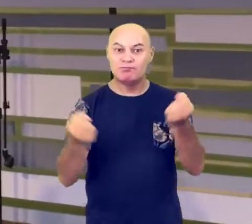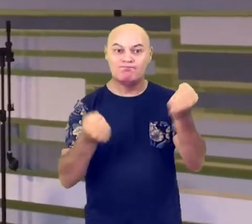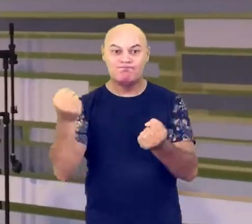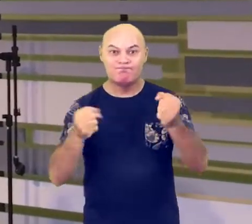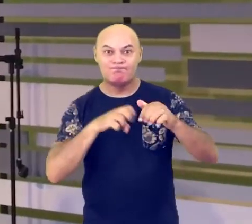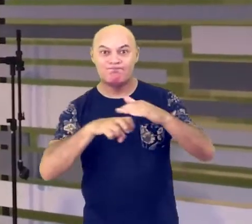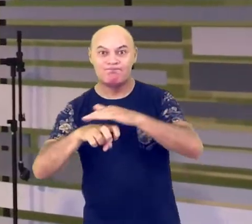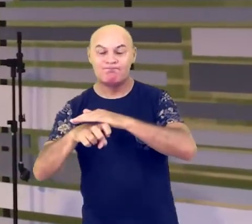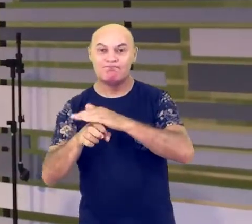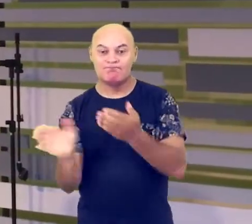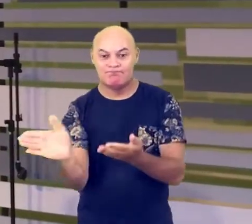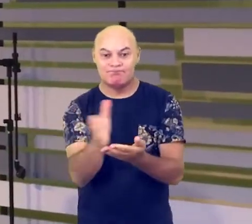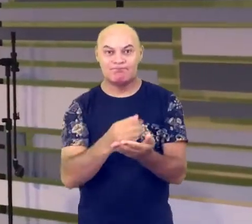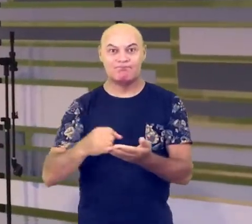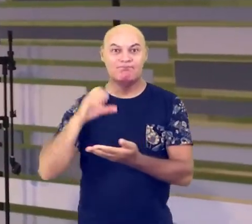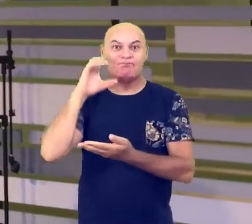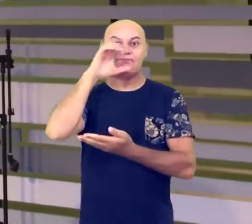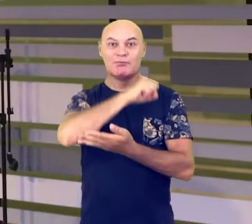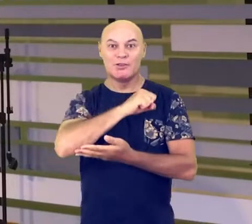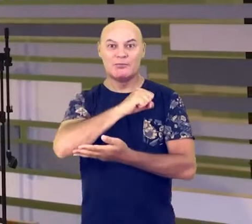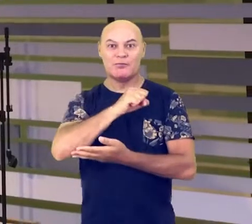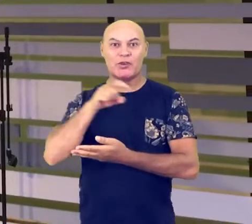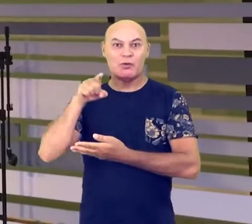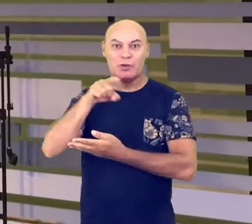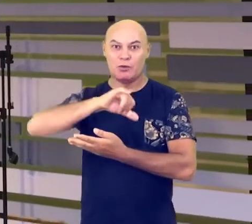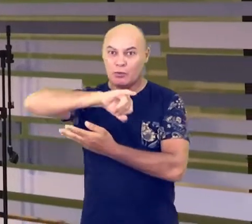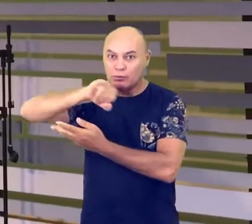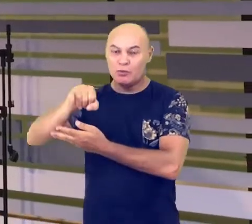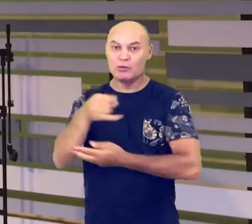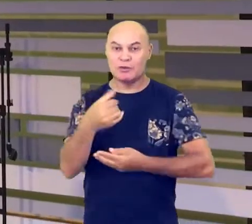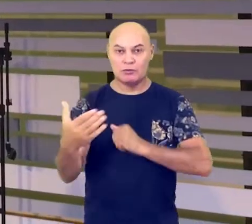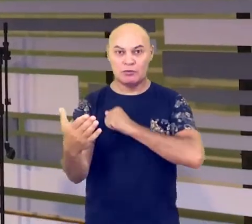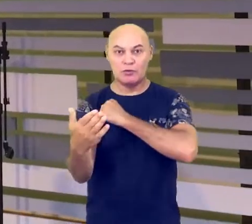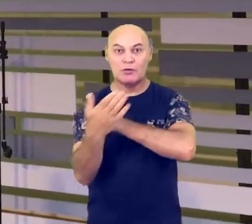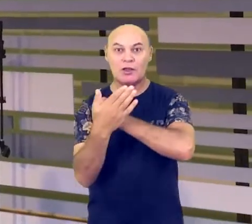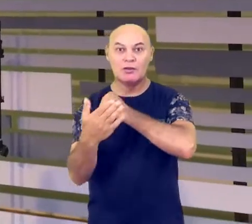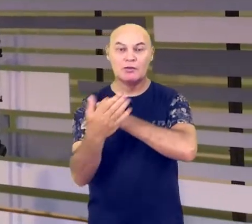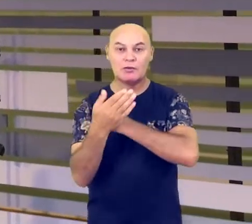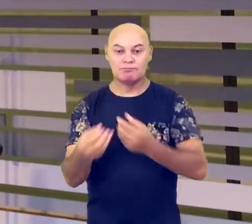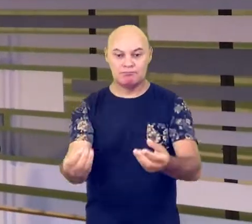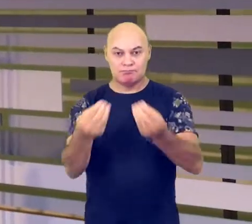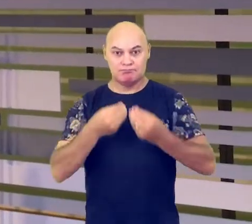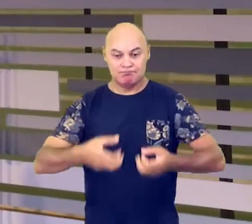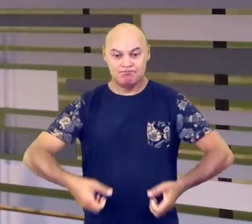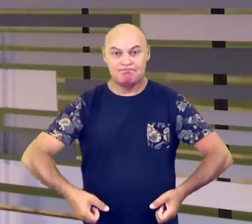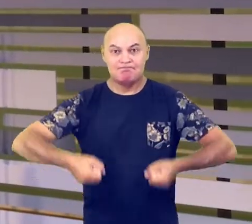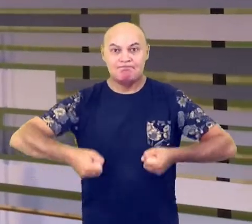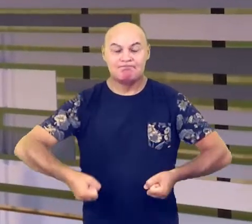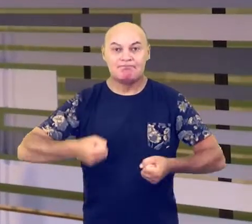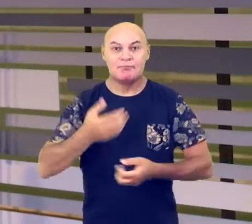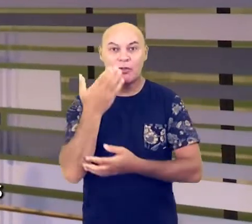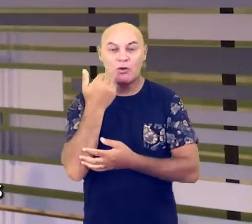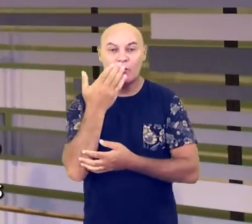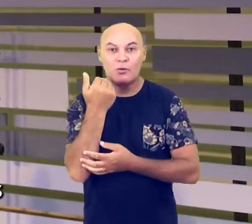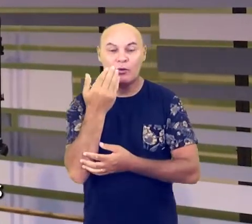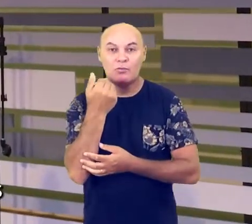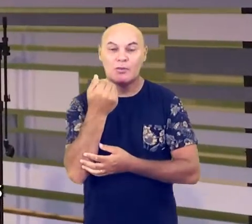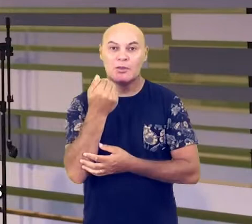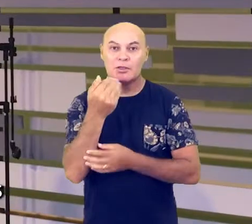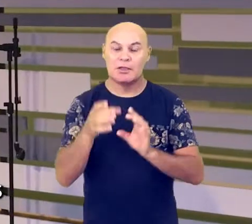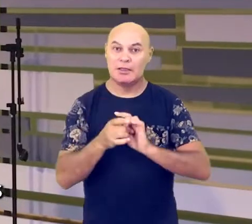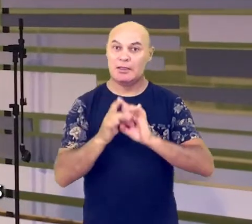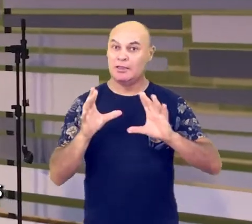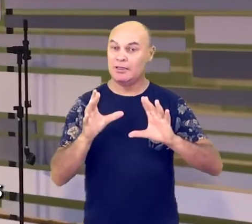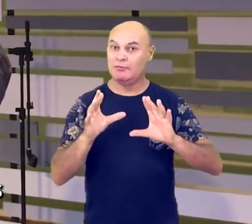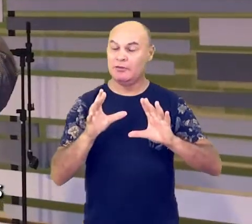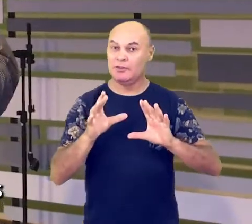repartindo o pão. Você terá a oportunidade de nos ajudar trazendo uma cesta básica ou alimentos para que nós